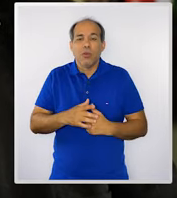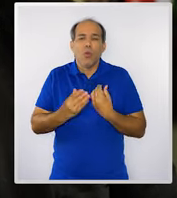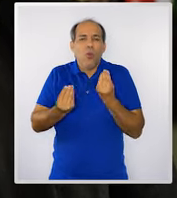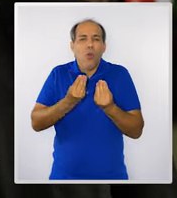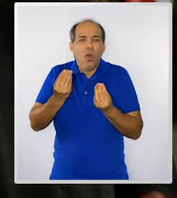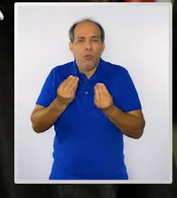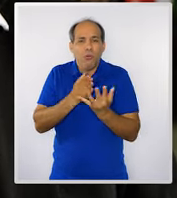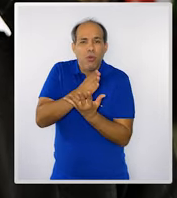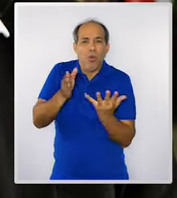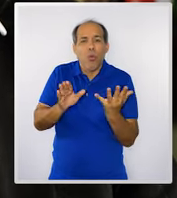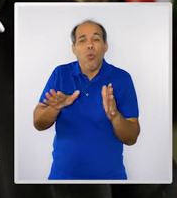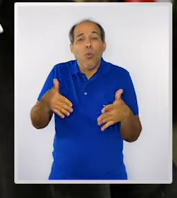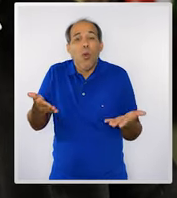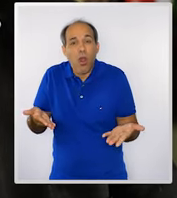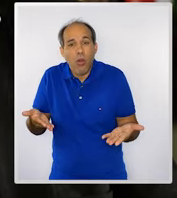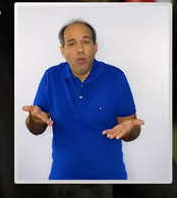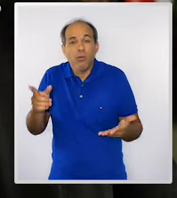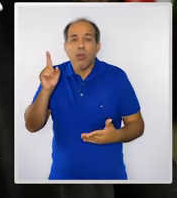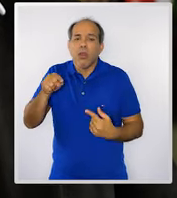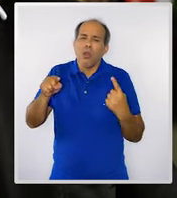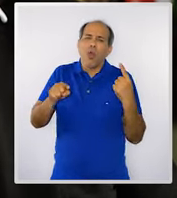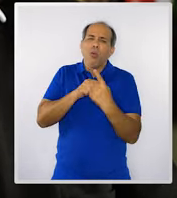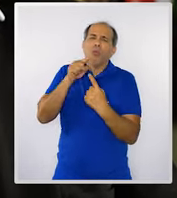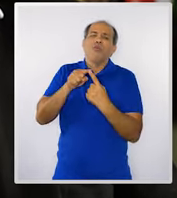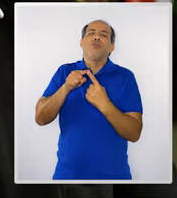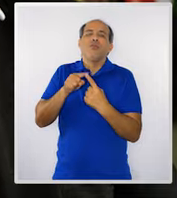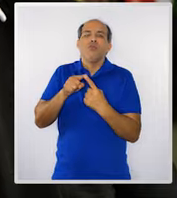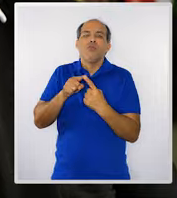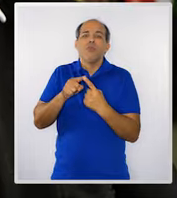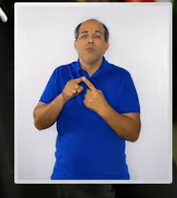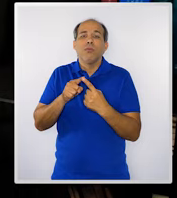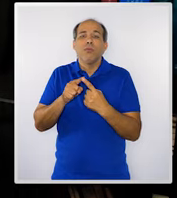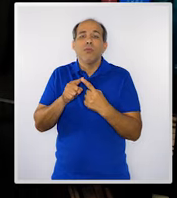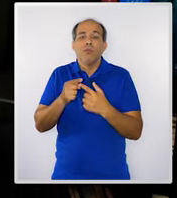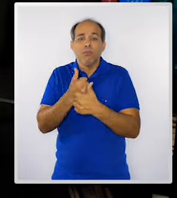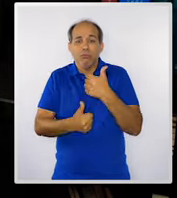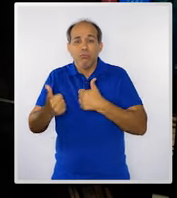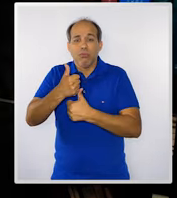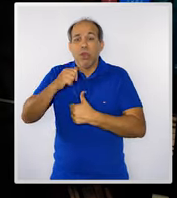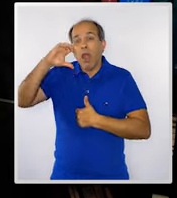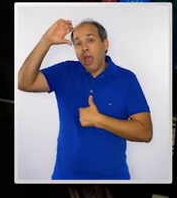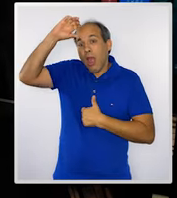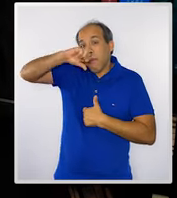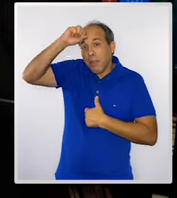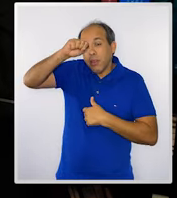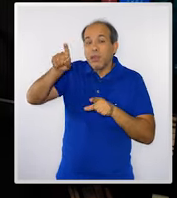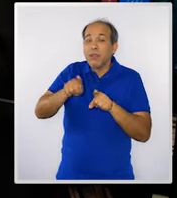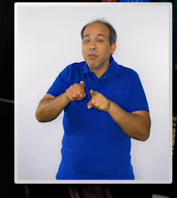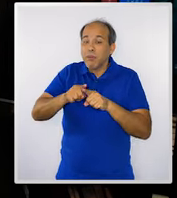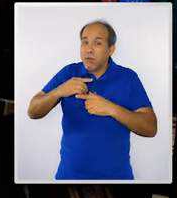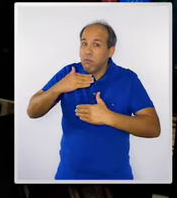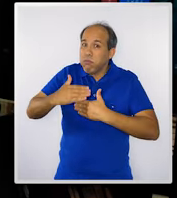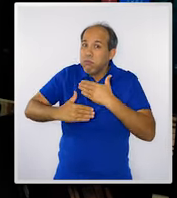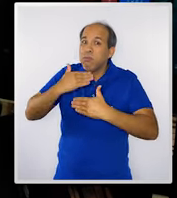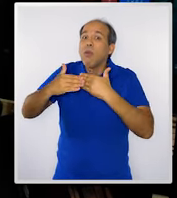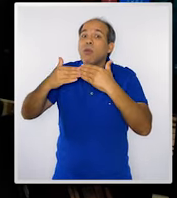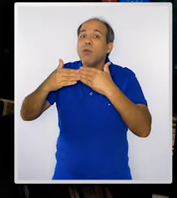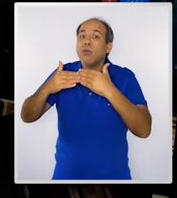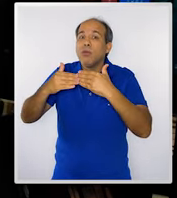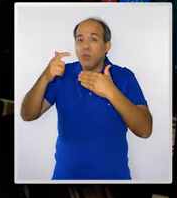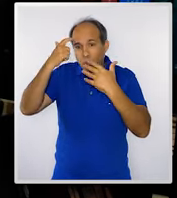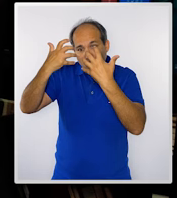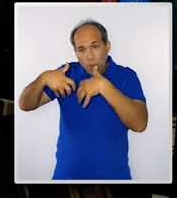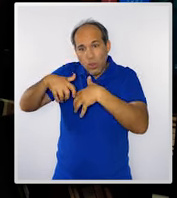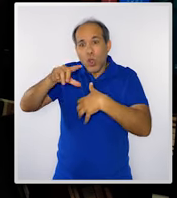essas metas? São as metas que vão priorizar a aprendizagem e o desenvolvimento